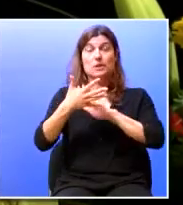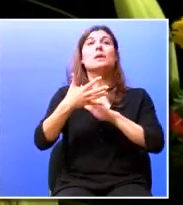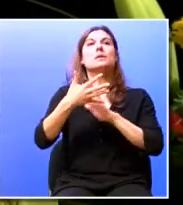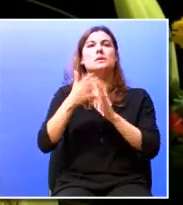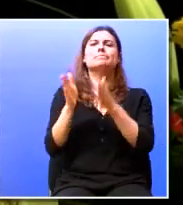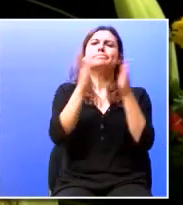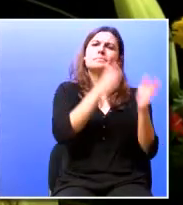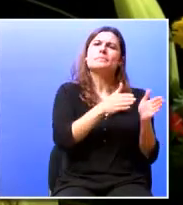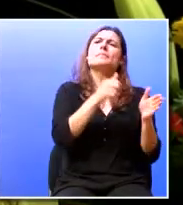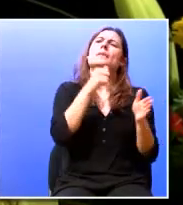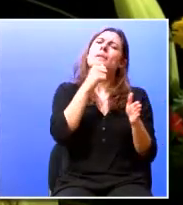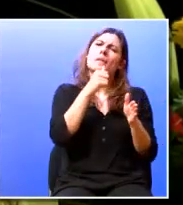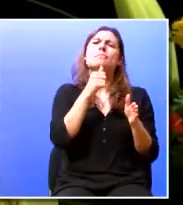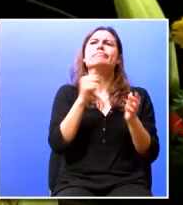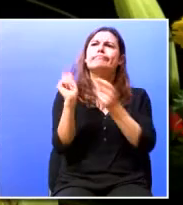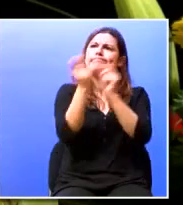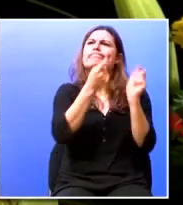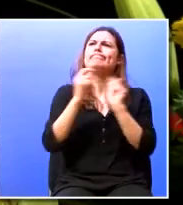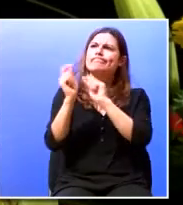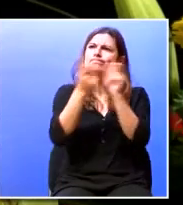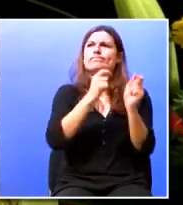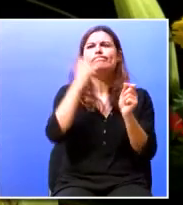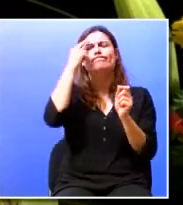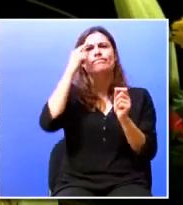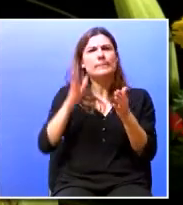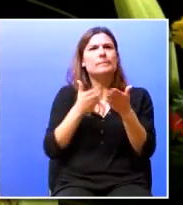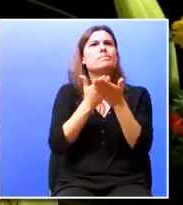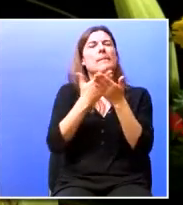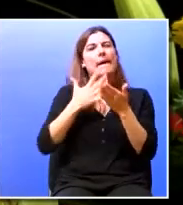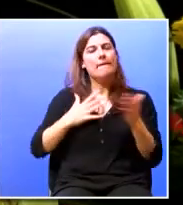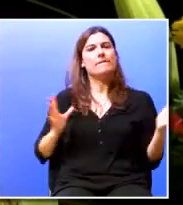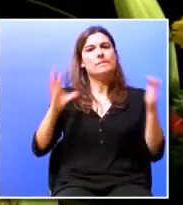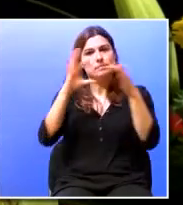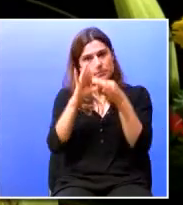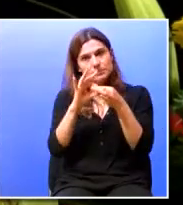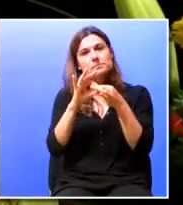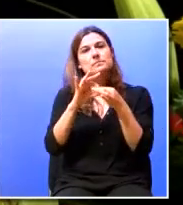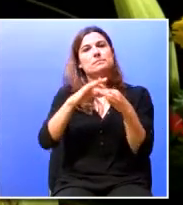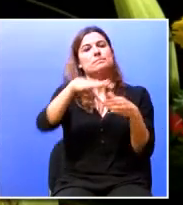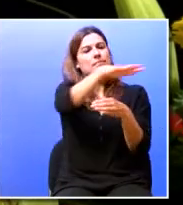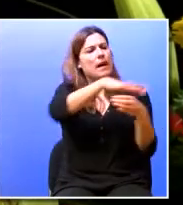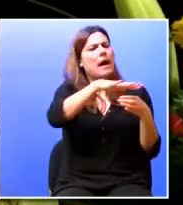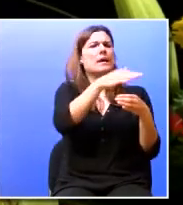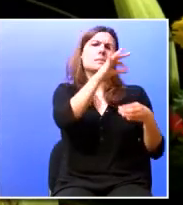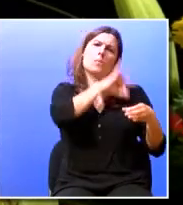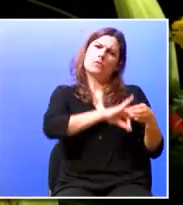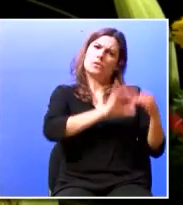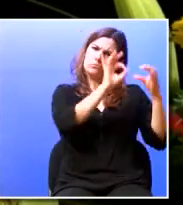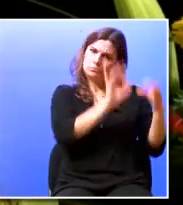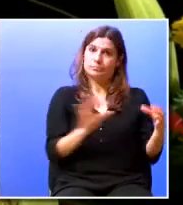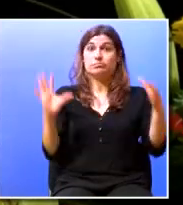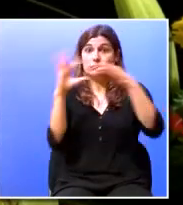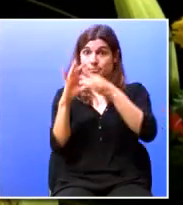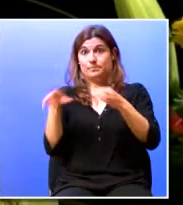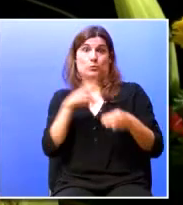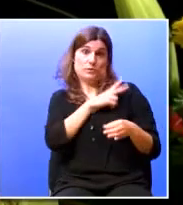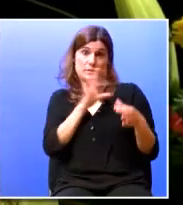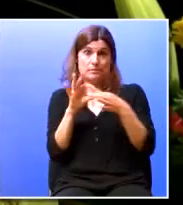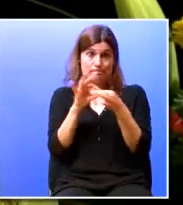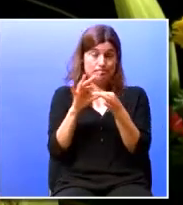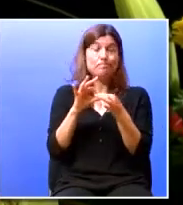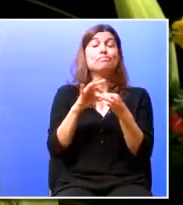discute frequentemente e propõe-se também fazer esta ligação muito forte com os profissionais e, por outro lado,